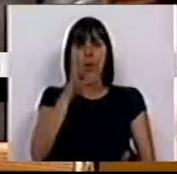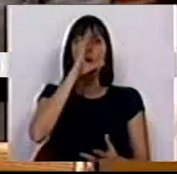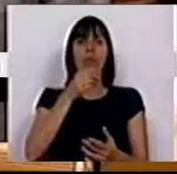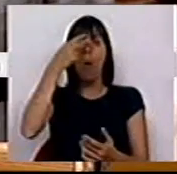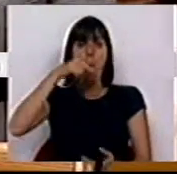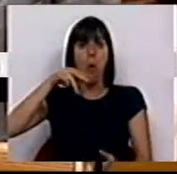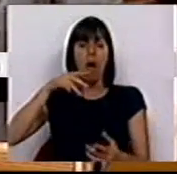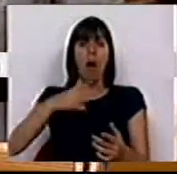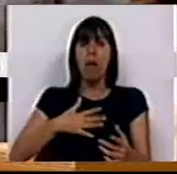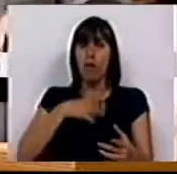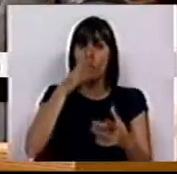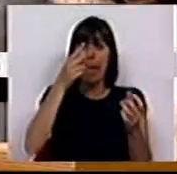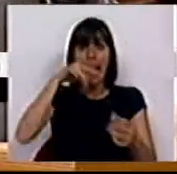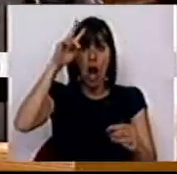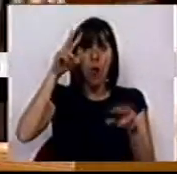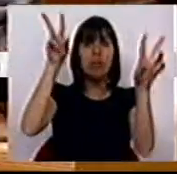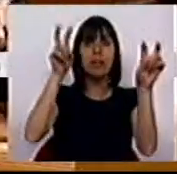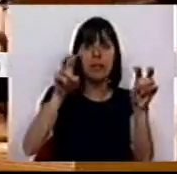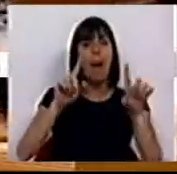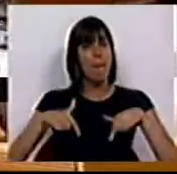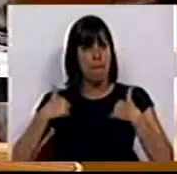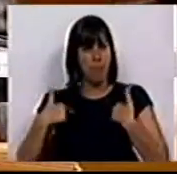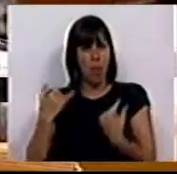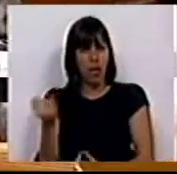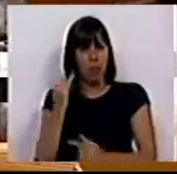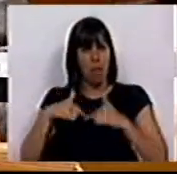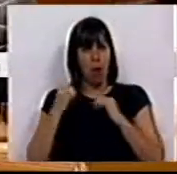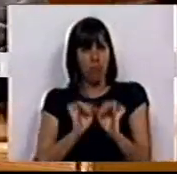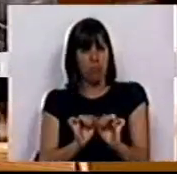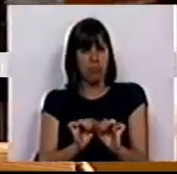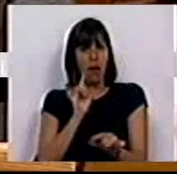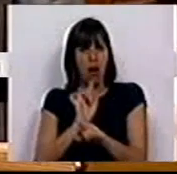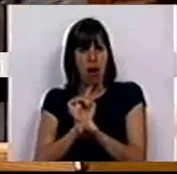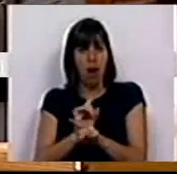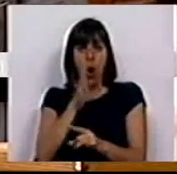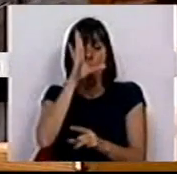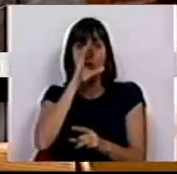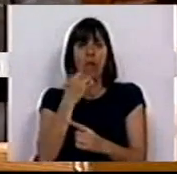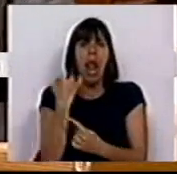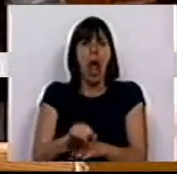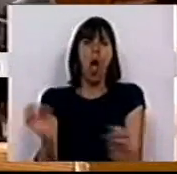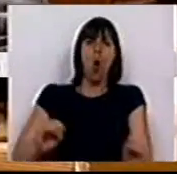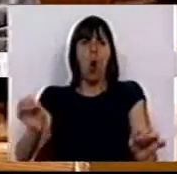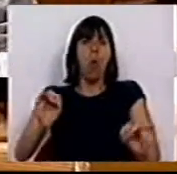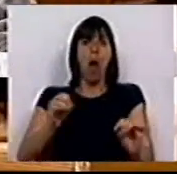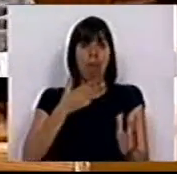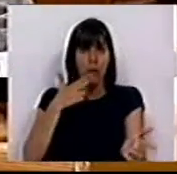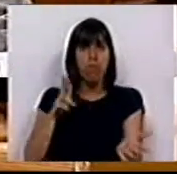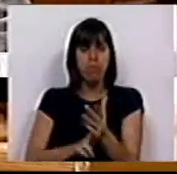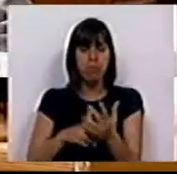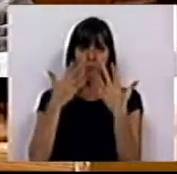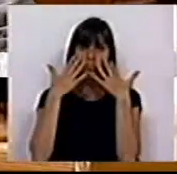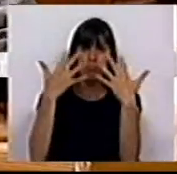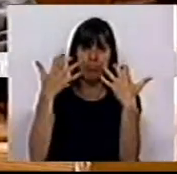Governo em Singa não se quer a citar, apesar de ser de suas próprias instituições. E são aqueles que o Governo nega a existência, apesar dela entrar